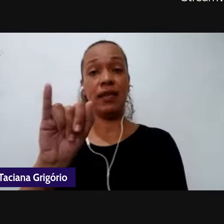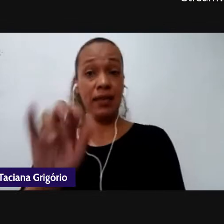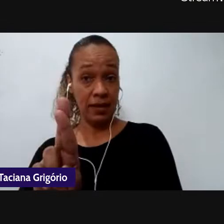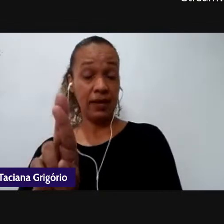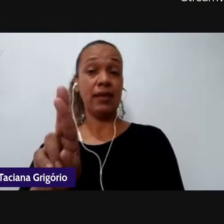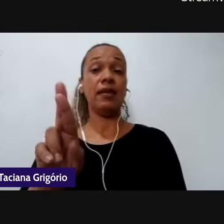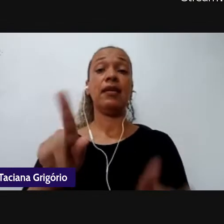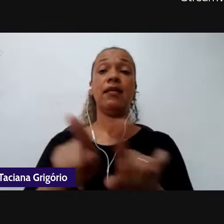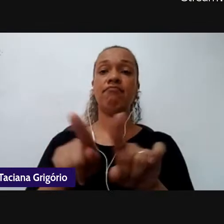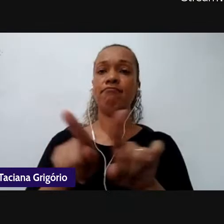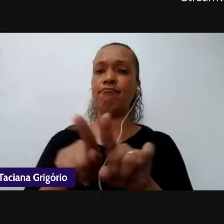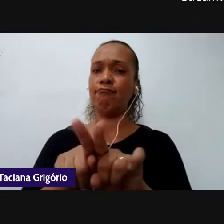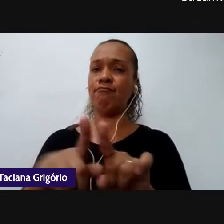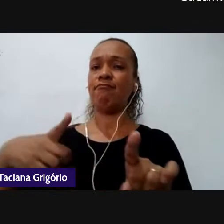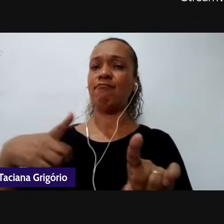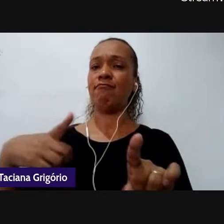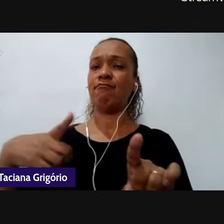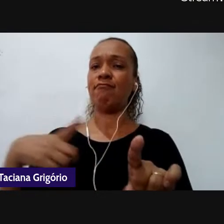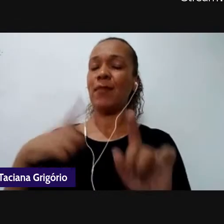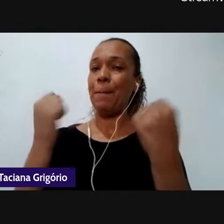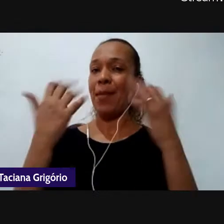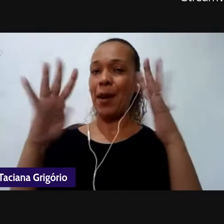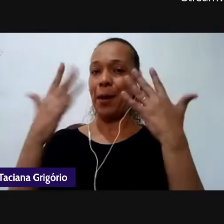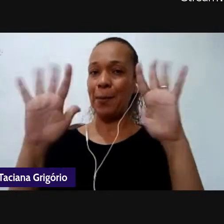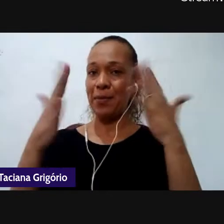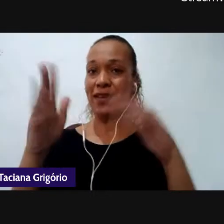os parabéns a professora